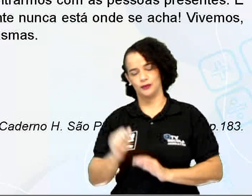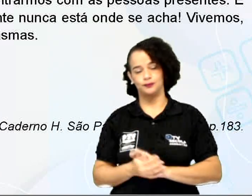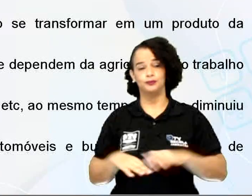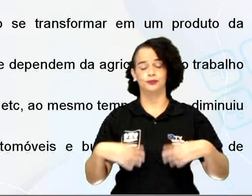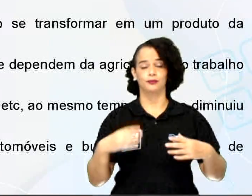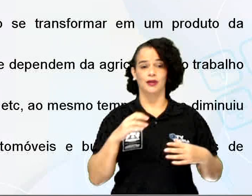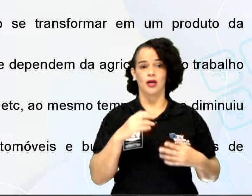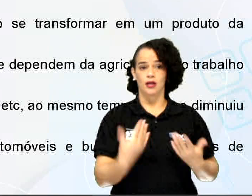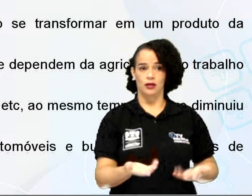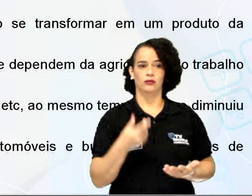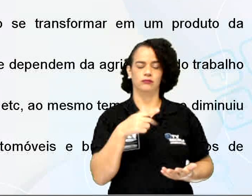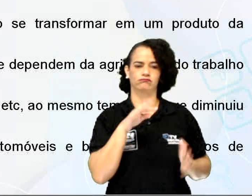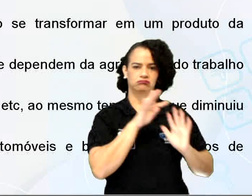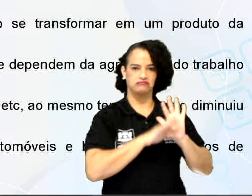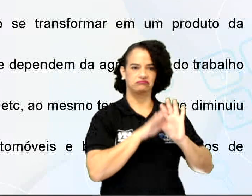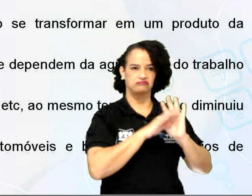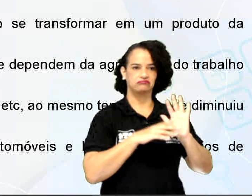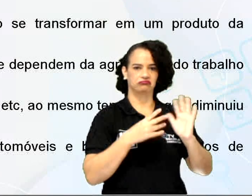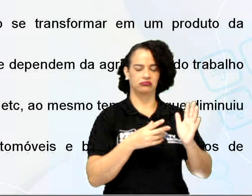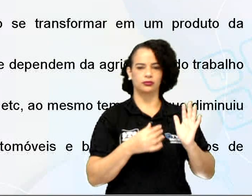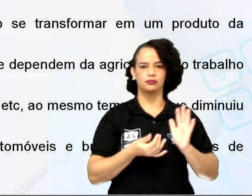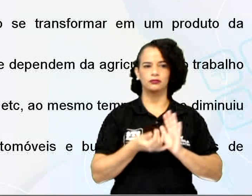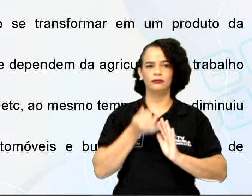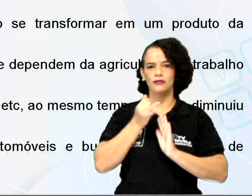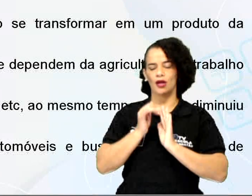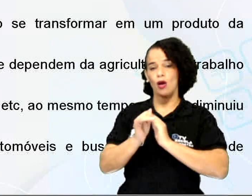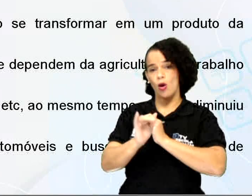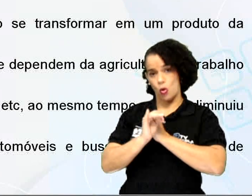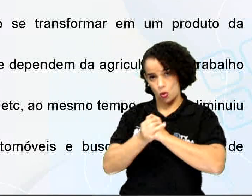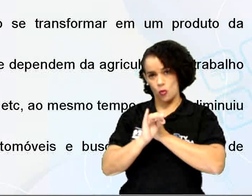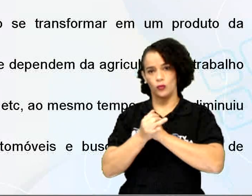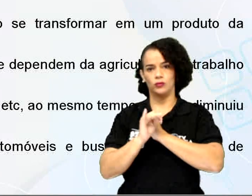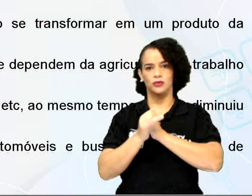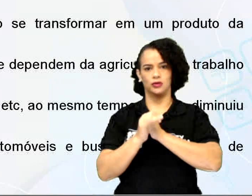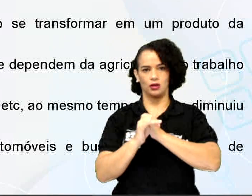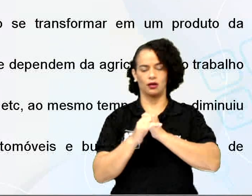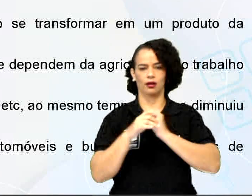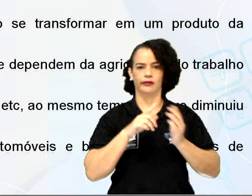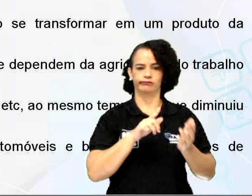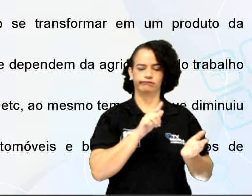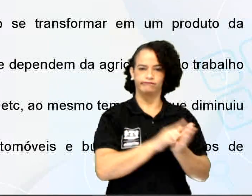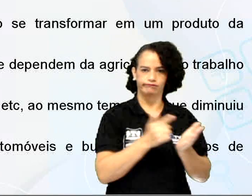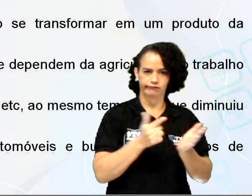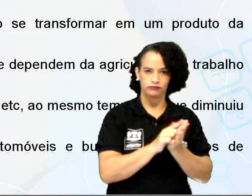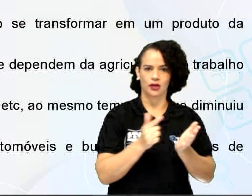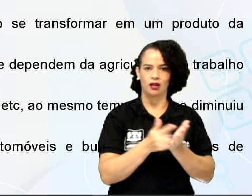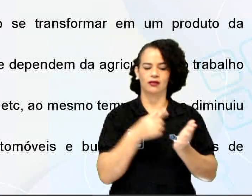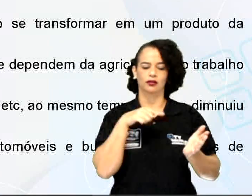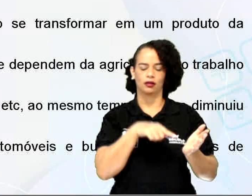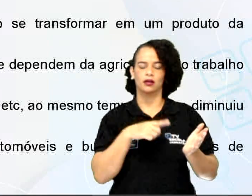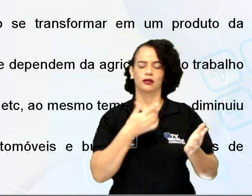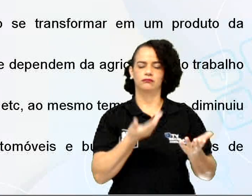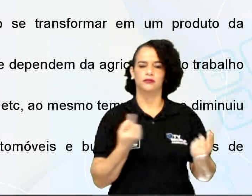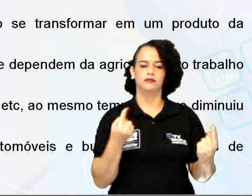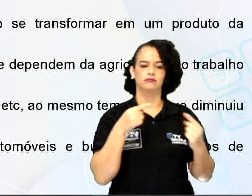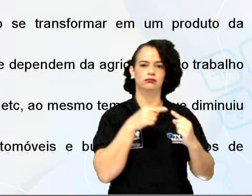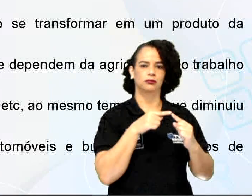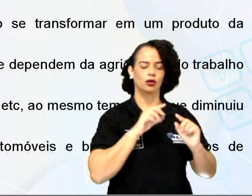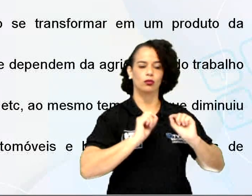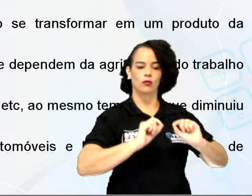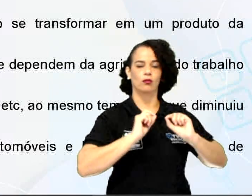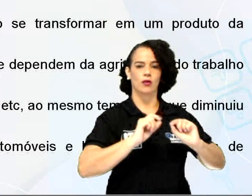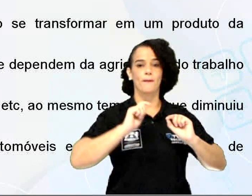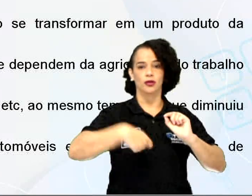o Quintana traz aí para a gente uma crônica, né? Que é um texto que circula em ambientes jornalísticos. E a partir dela a gente vai identificar a